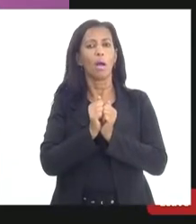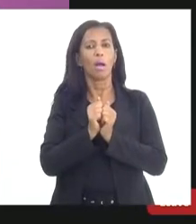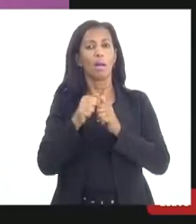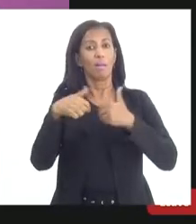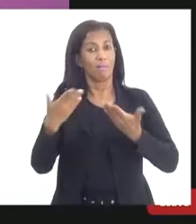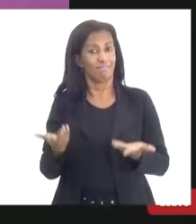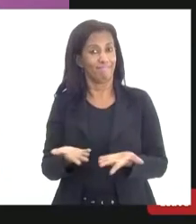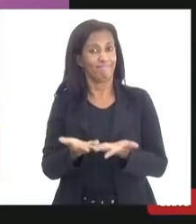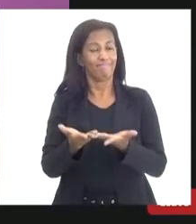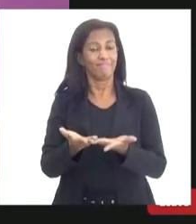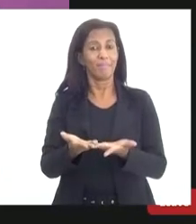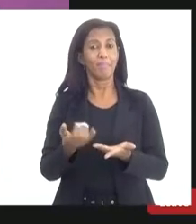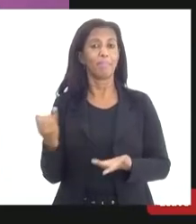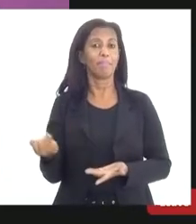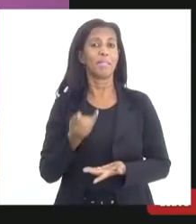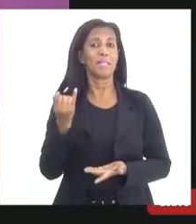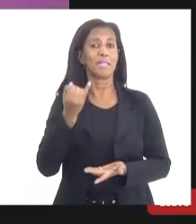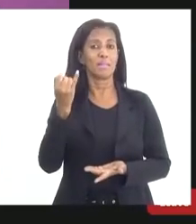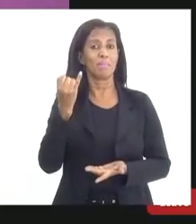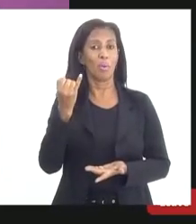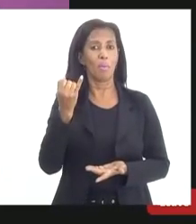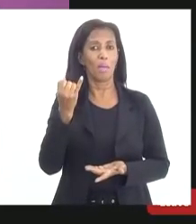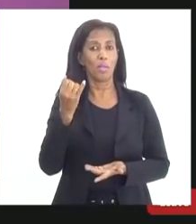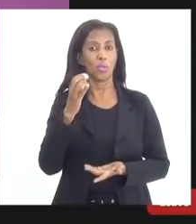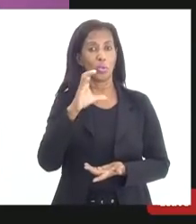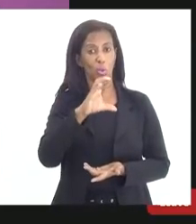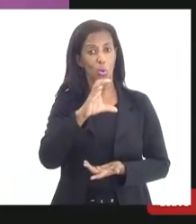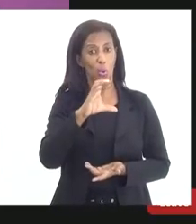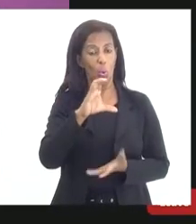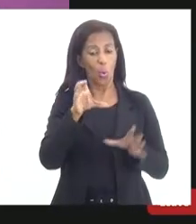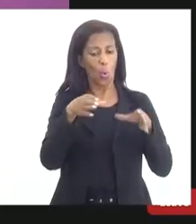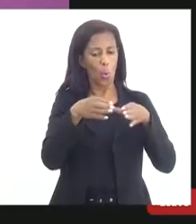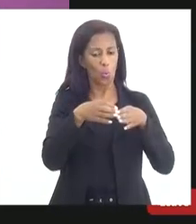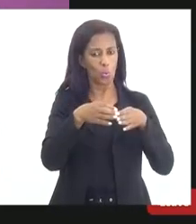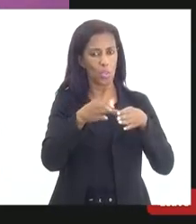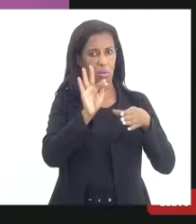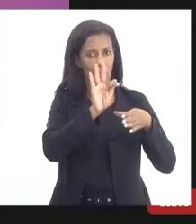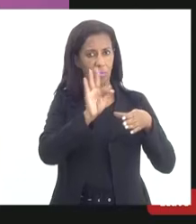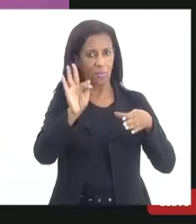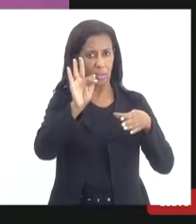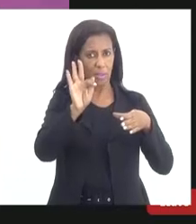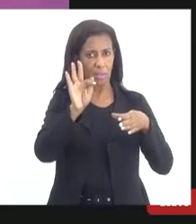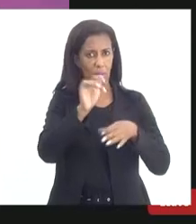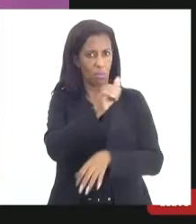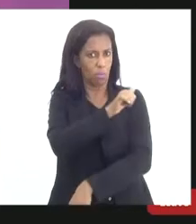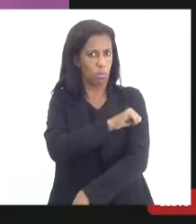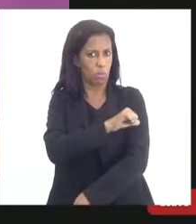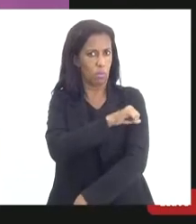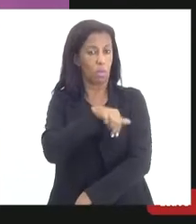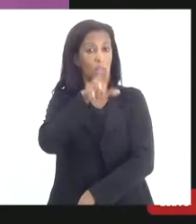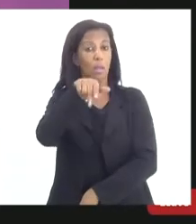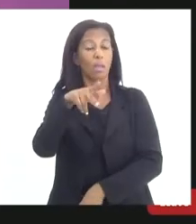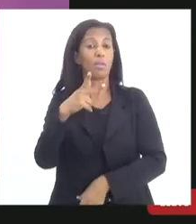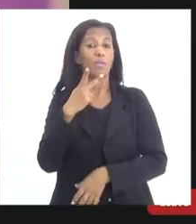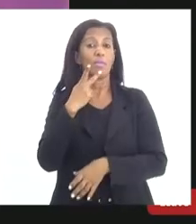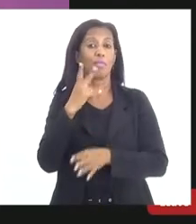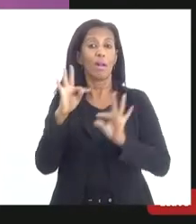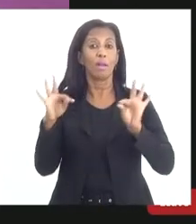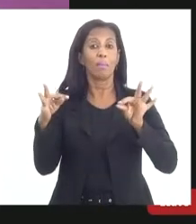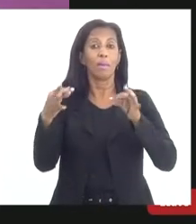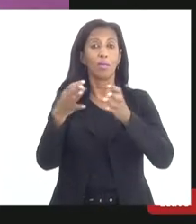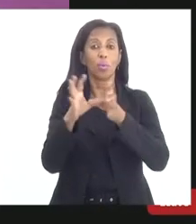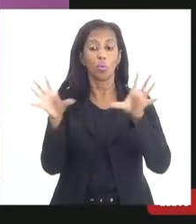de classe principalmente Conselho Federal de Enfermagem que é quem fala para todos todo esse